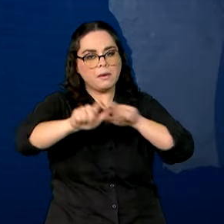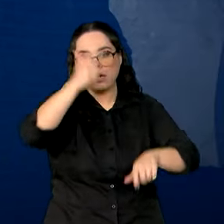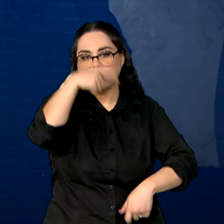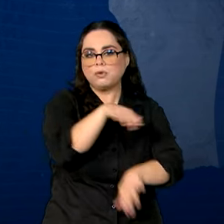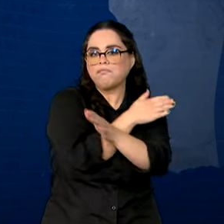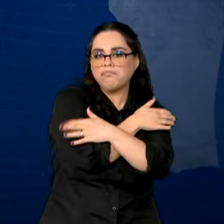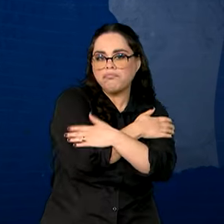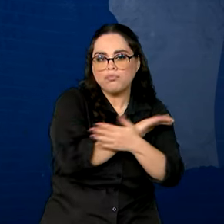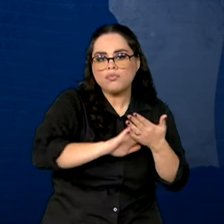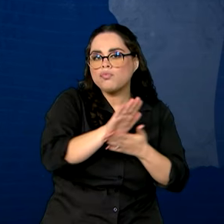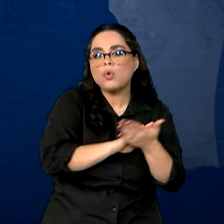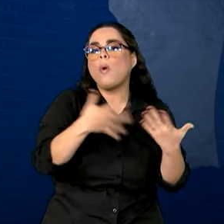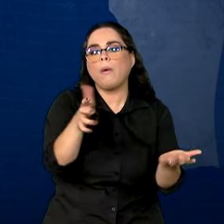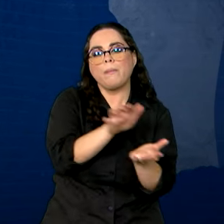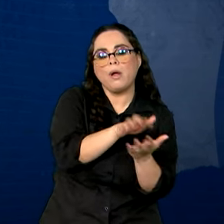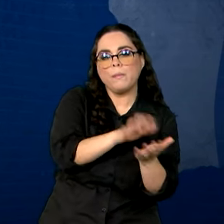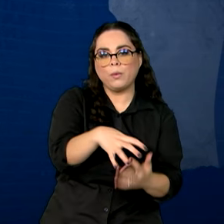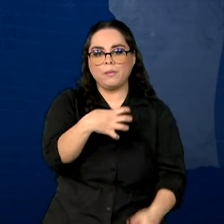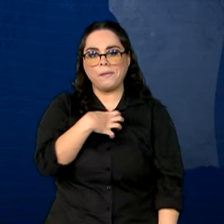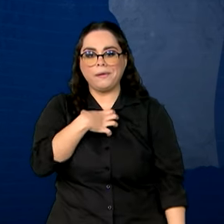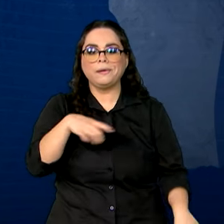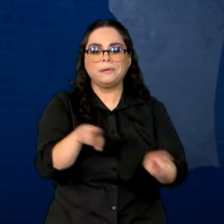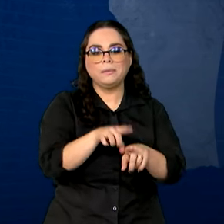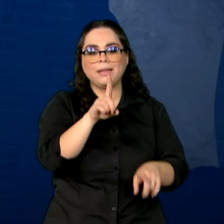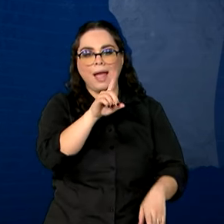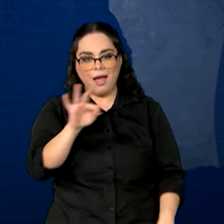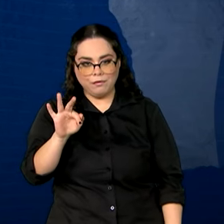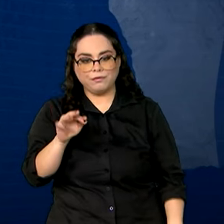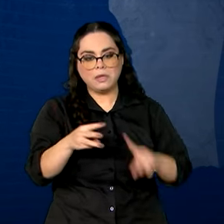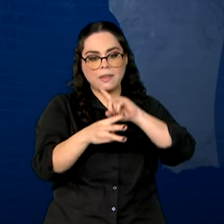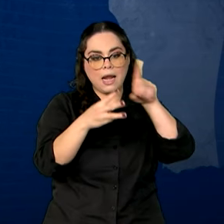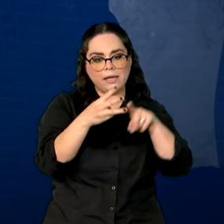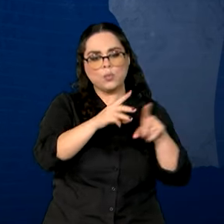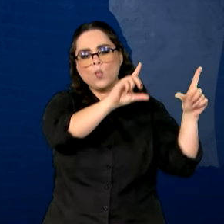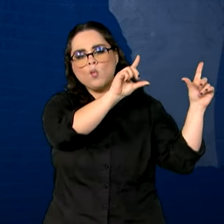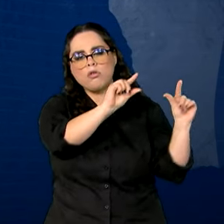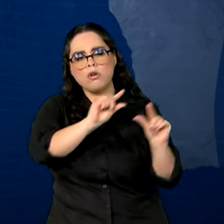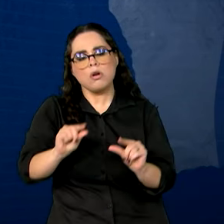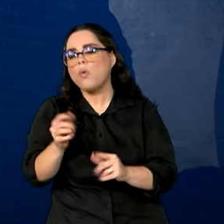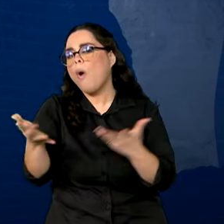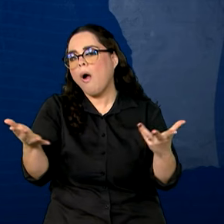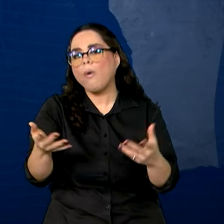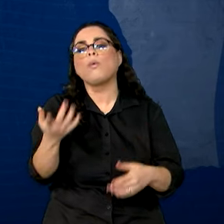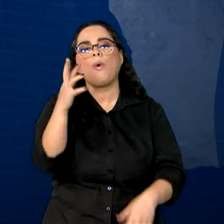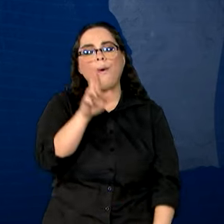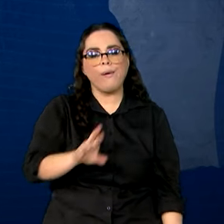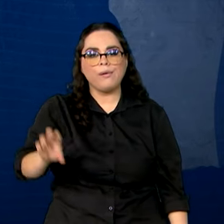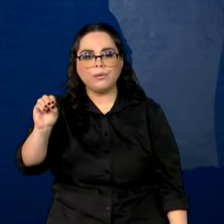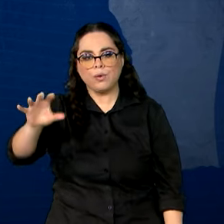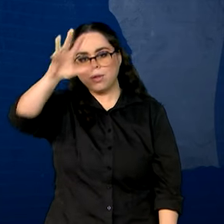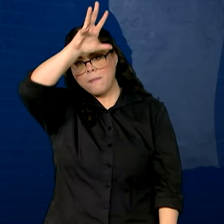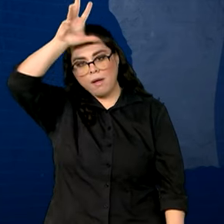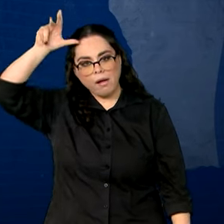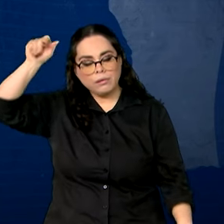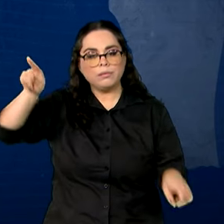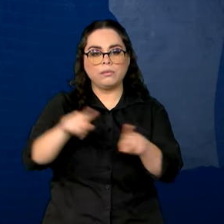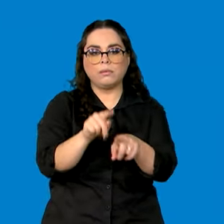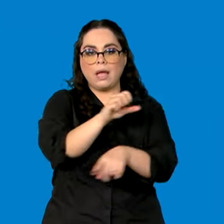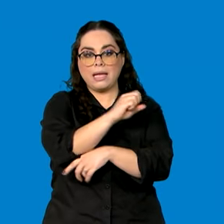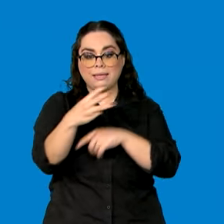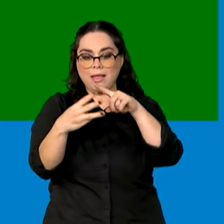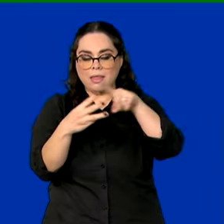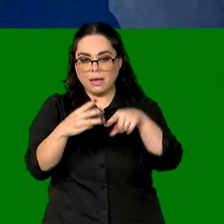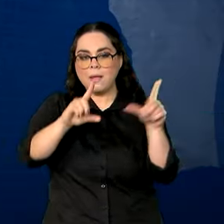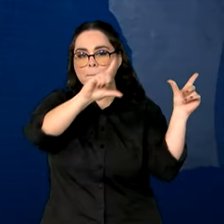em Pernambuco, Bahia e Distrito Federal, e as menores em Rondônia, Mato Grosso e Santa Catarina.